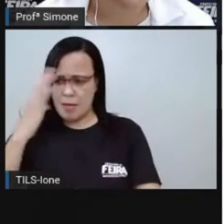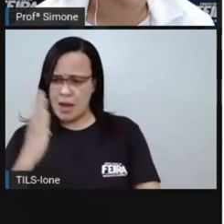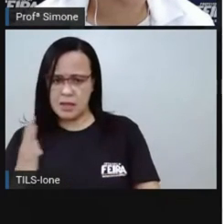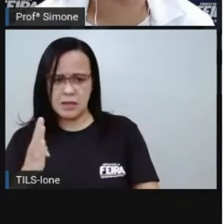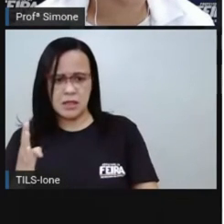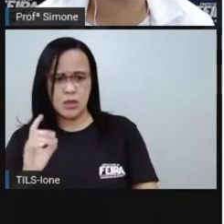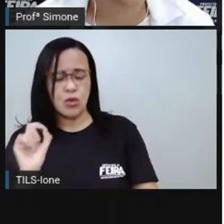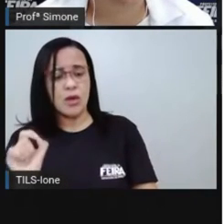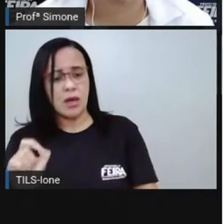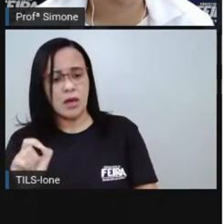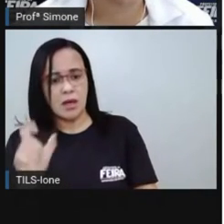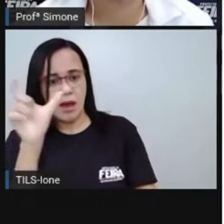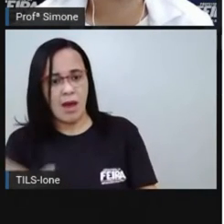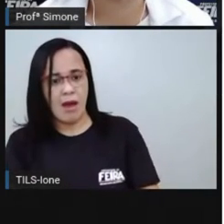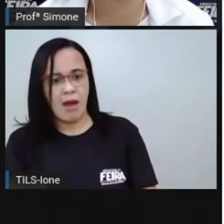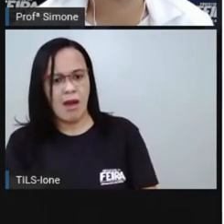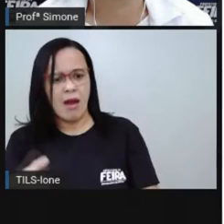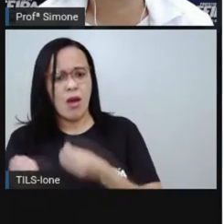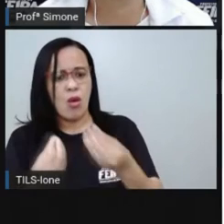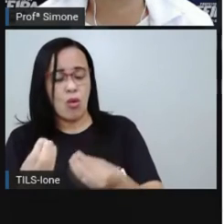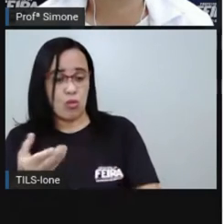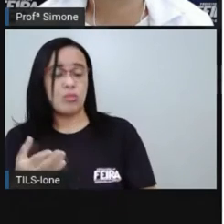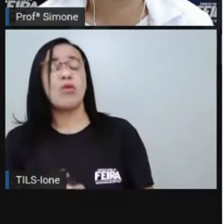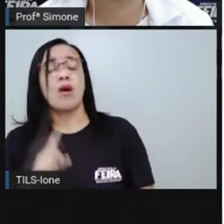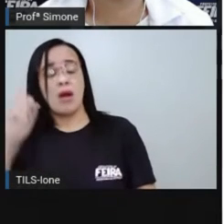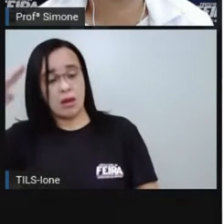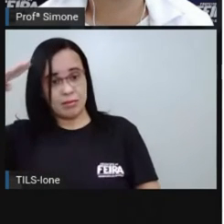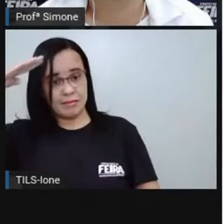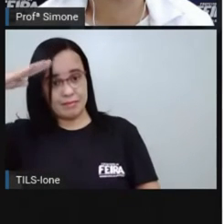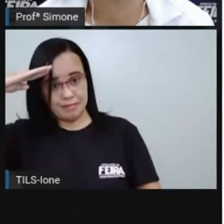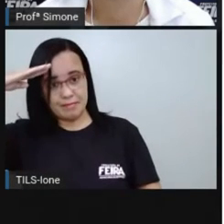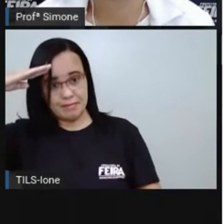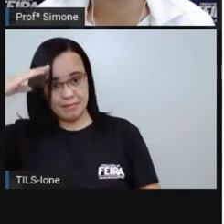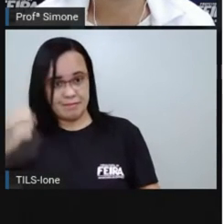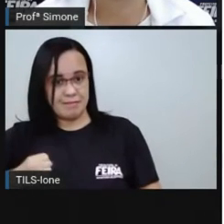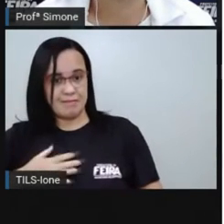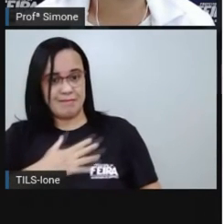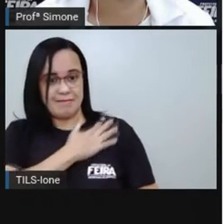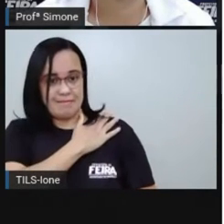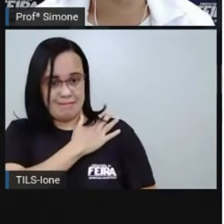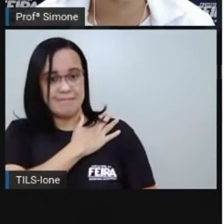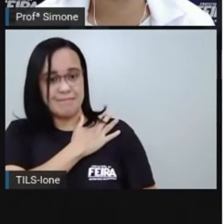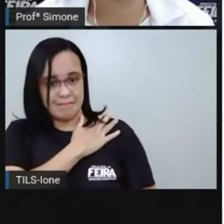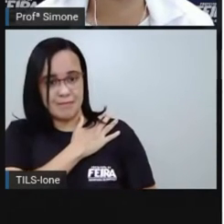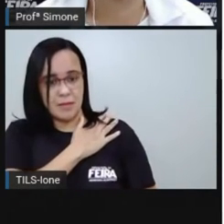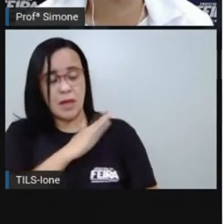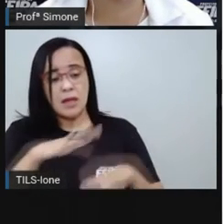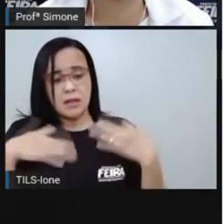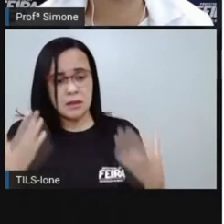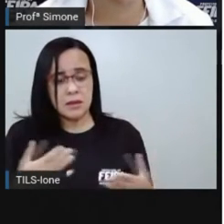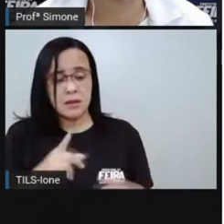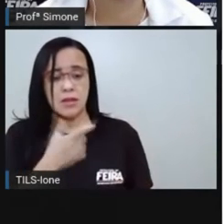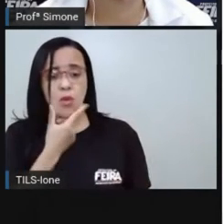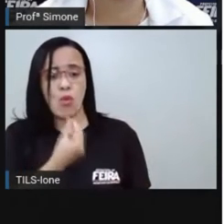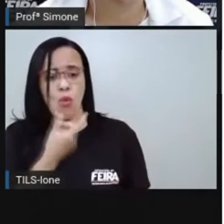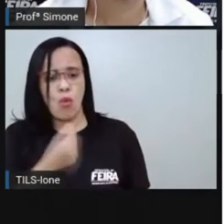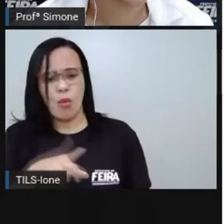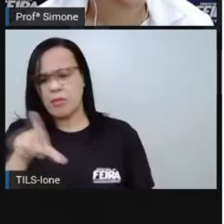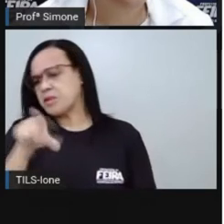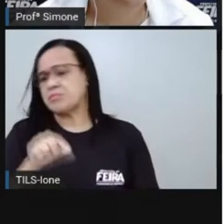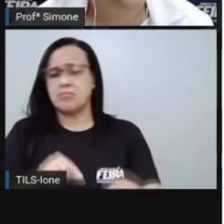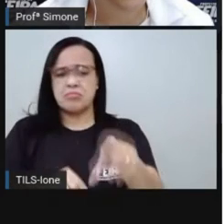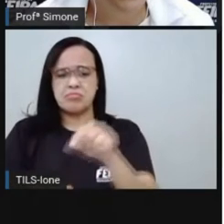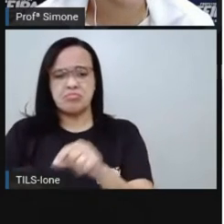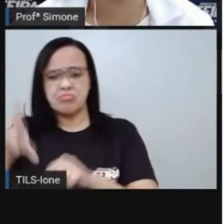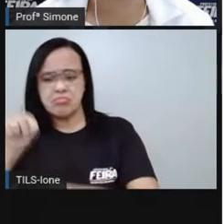primeiro presidente, como eu já falei para vocês, é o marechal Deodoro da Fonseca. Mas ele faz uma série de escolhas ruins no governo